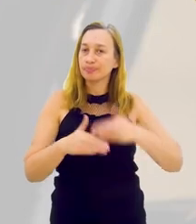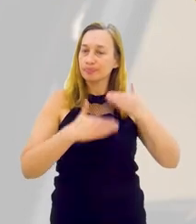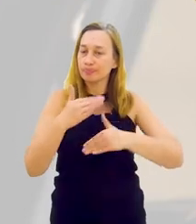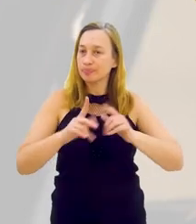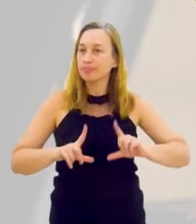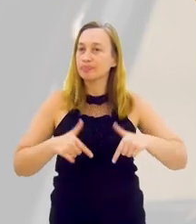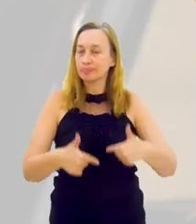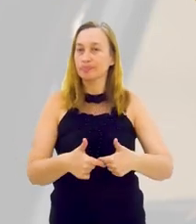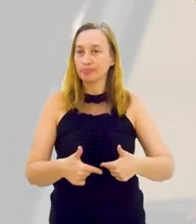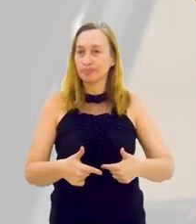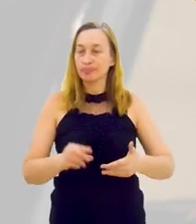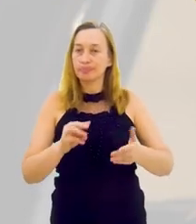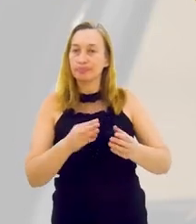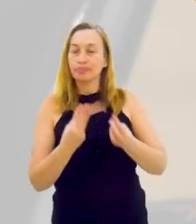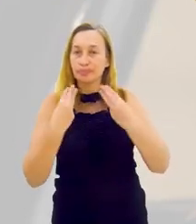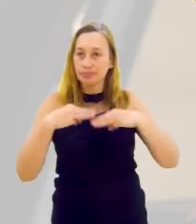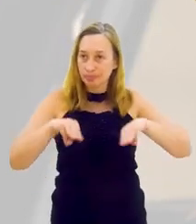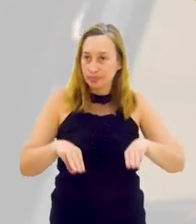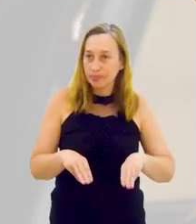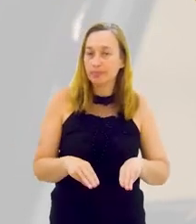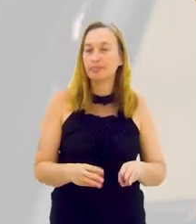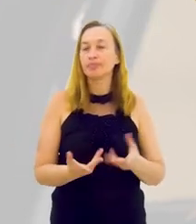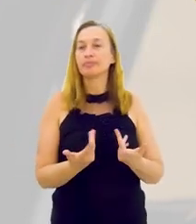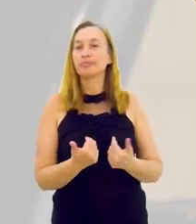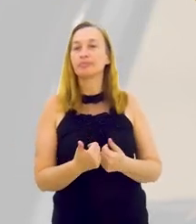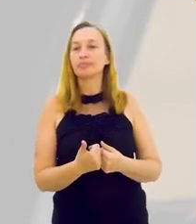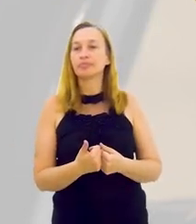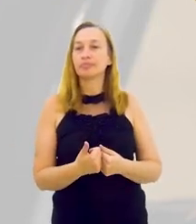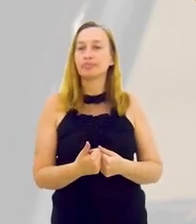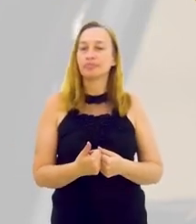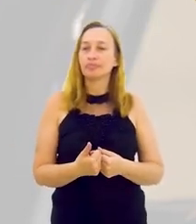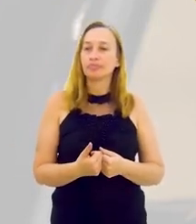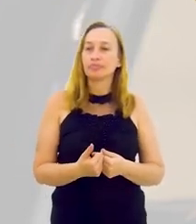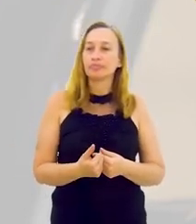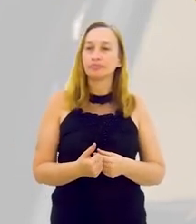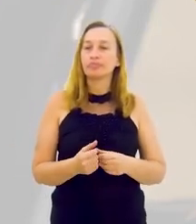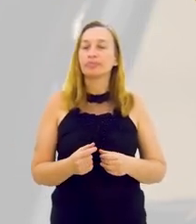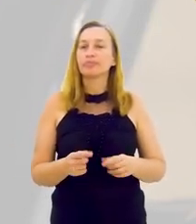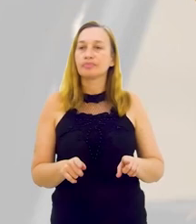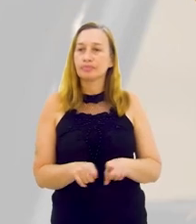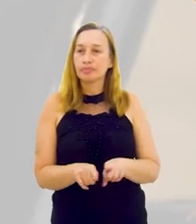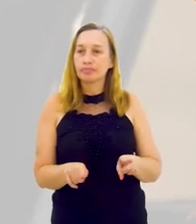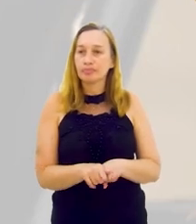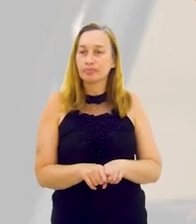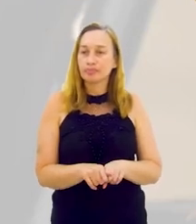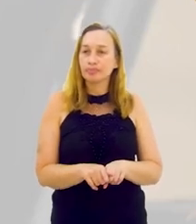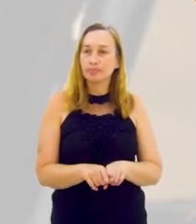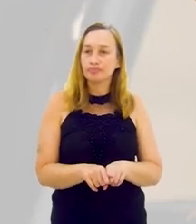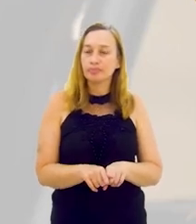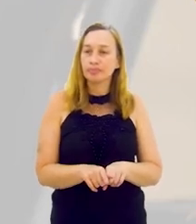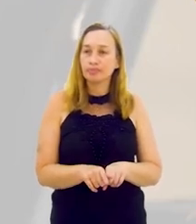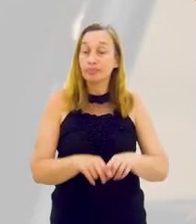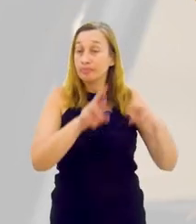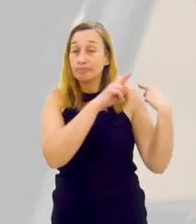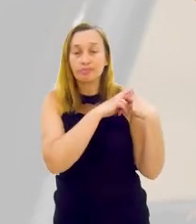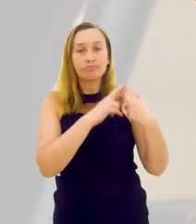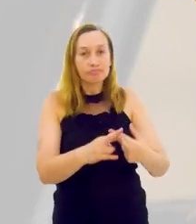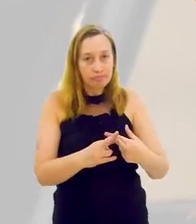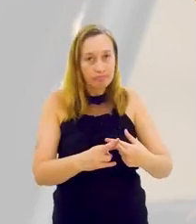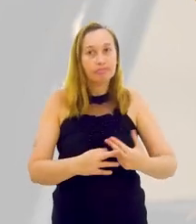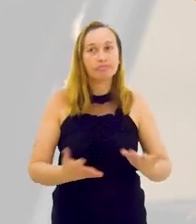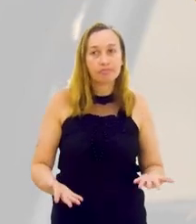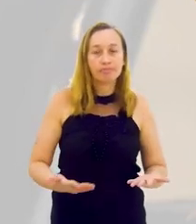Esse é o sétimo passo. O oitavo, a elaboração de um plano de desenvolvimento de ação, um plano de marketing, de reputação, de compliance, de